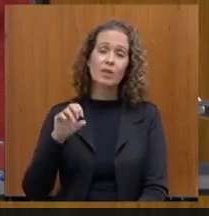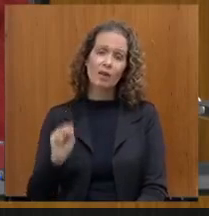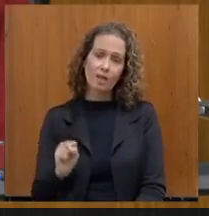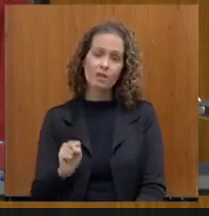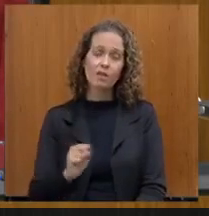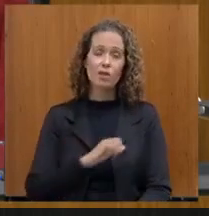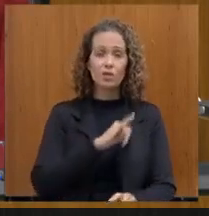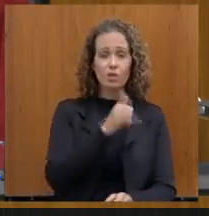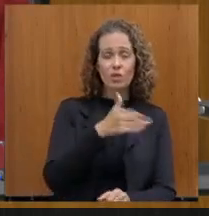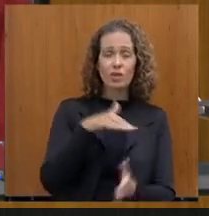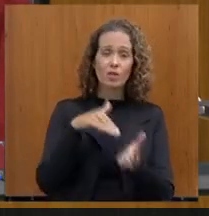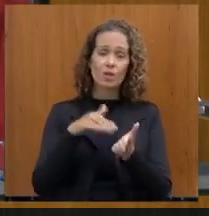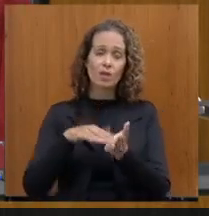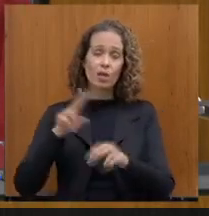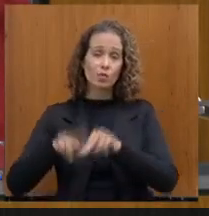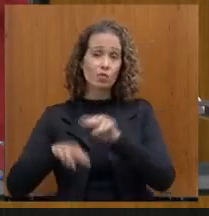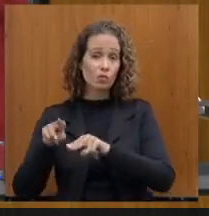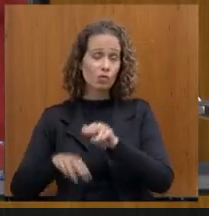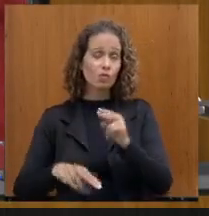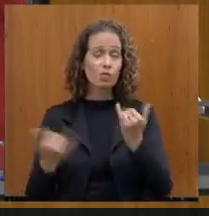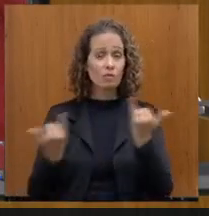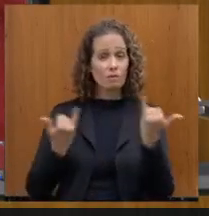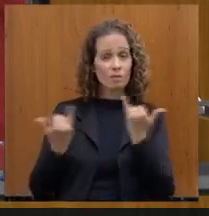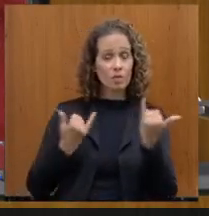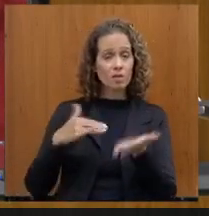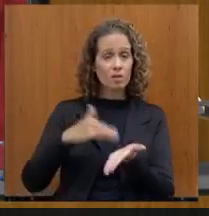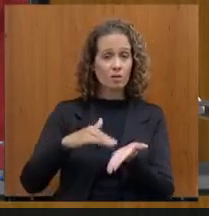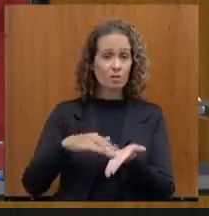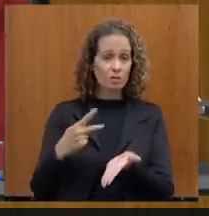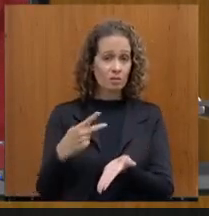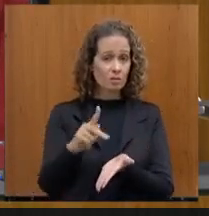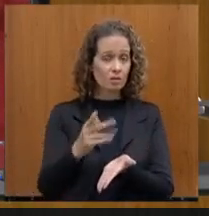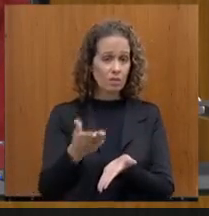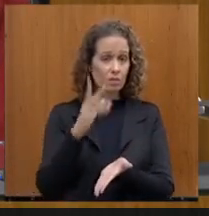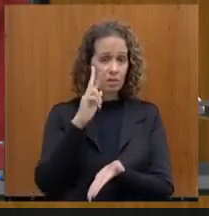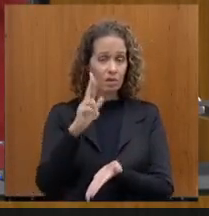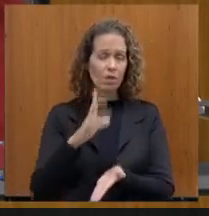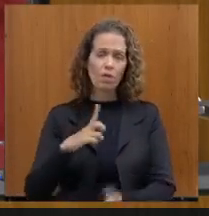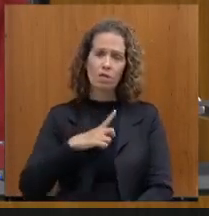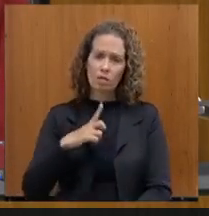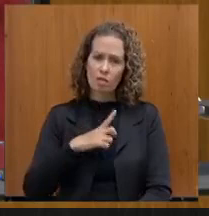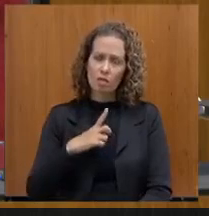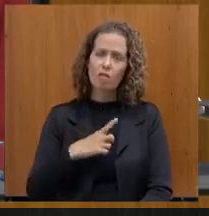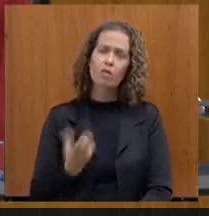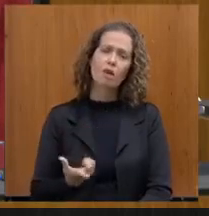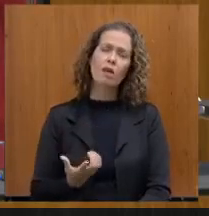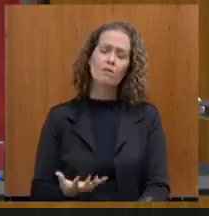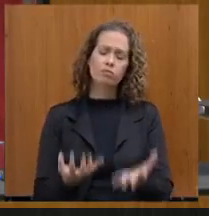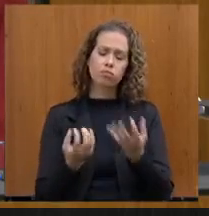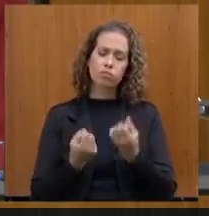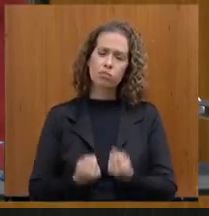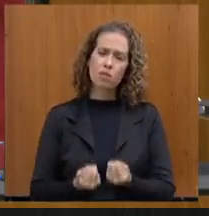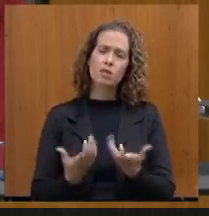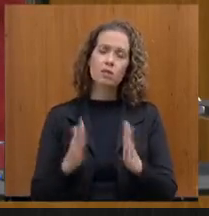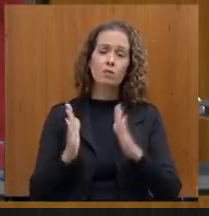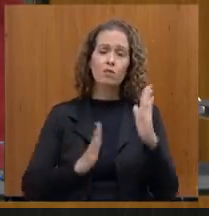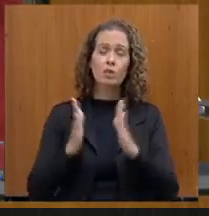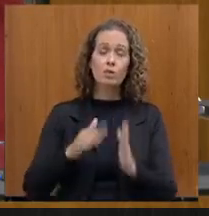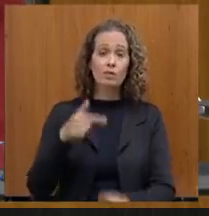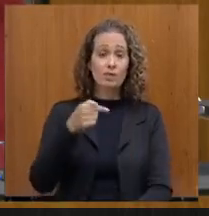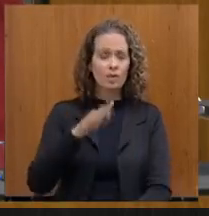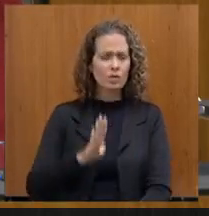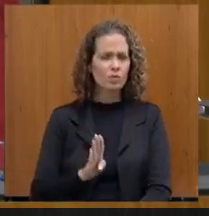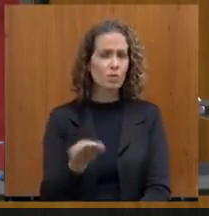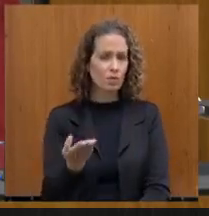dados da Secretaria do Senhor, teve um aumento de arrecadação, comparativamente, do mesmo período, de 7 bilhões.